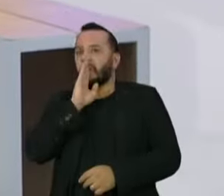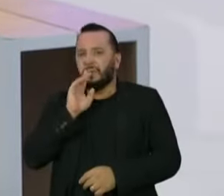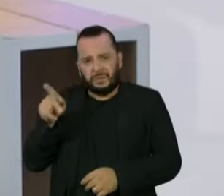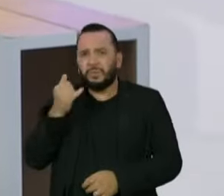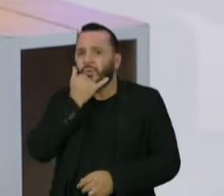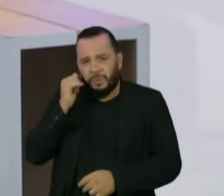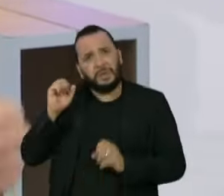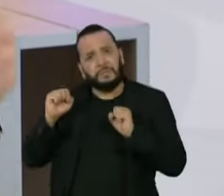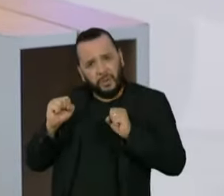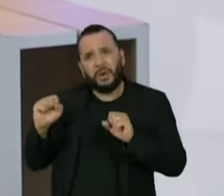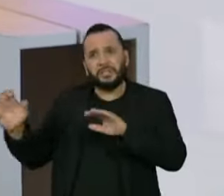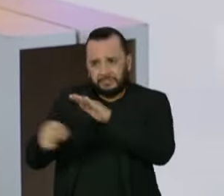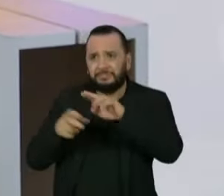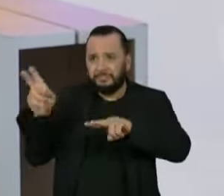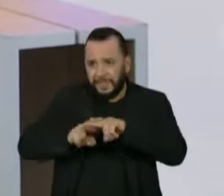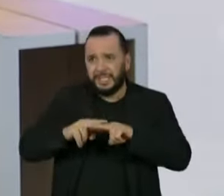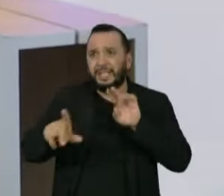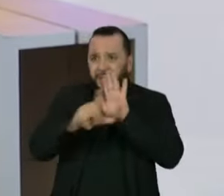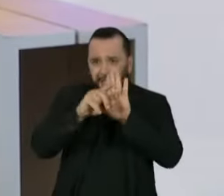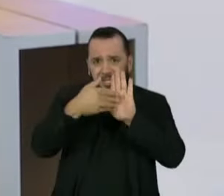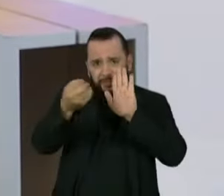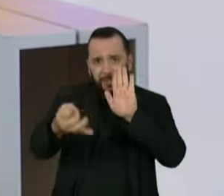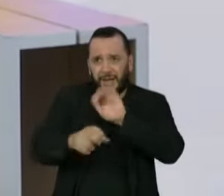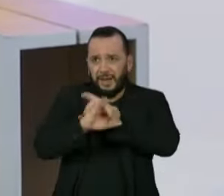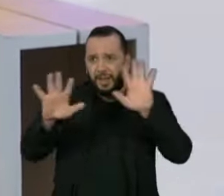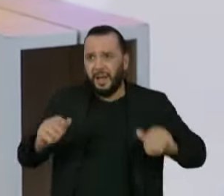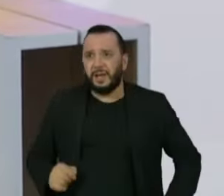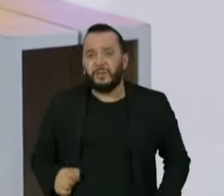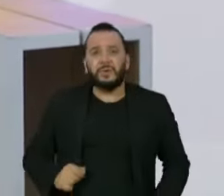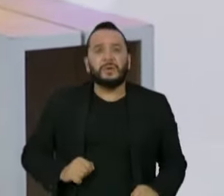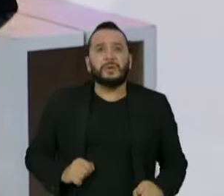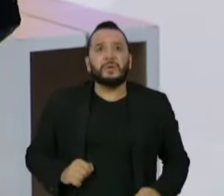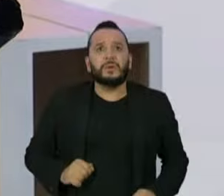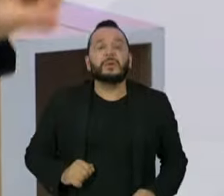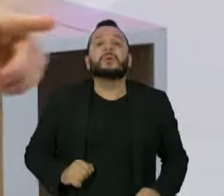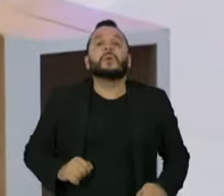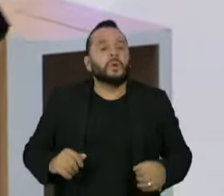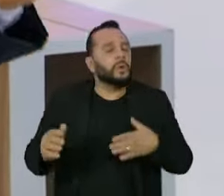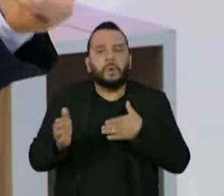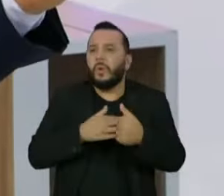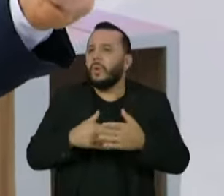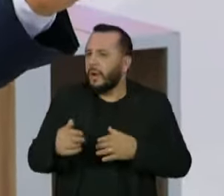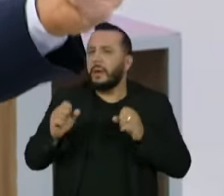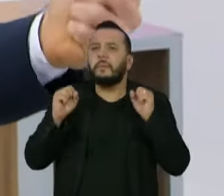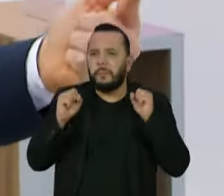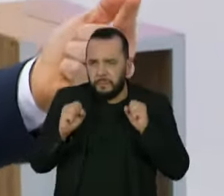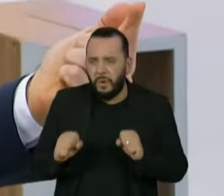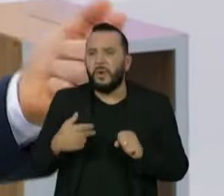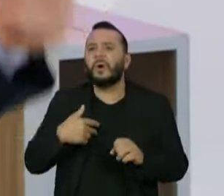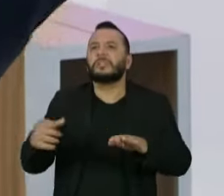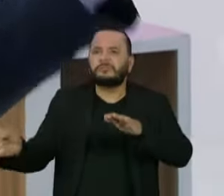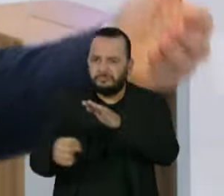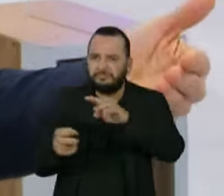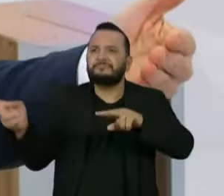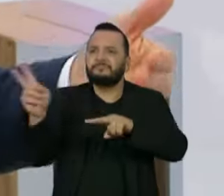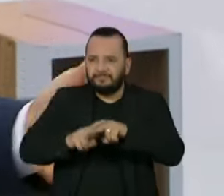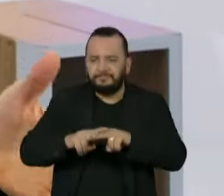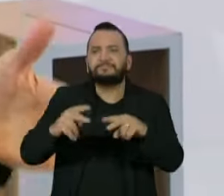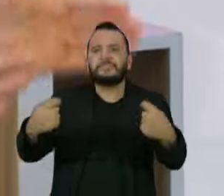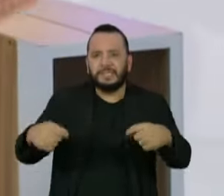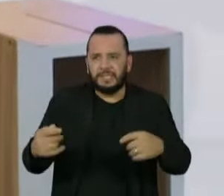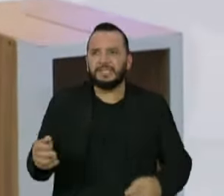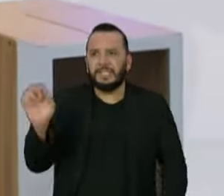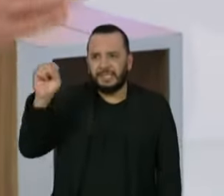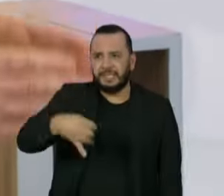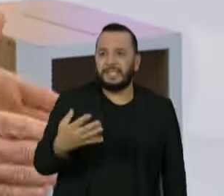impõe-se a prisão. Porque o Código de Processo Penal, ele é claro quando ele diz qualquer do povo pode e a autoridade policial e seus agentes devem.